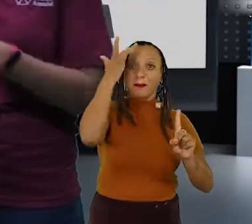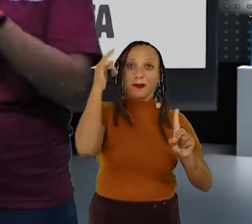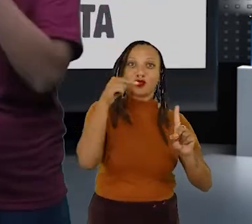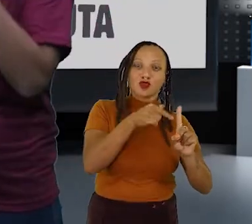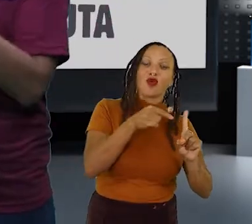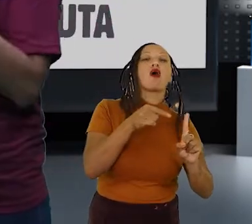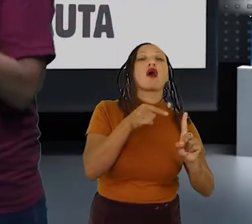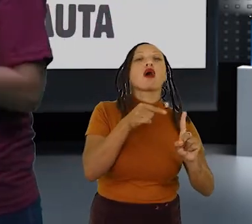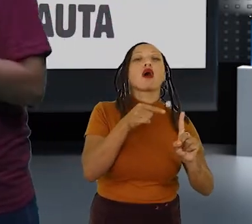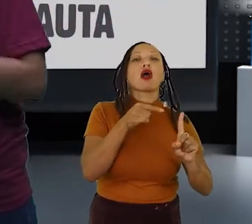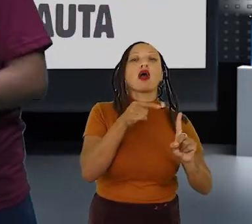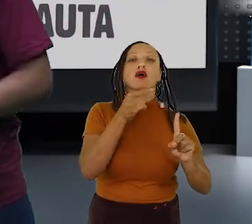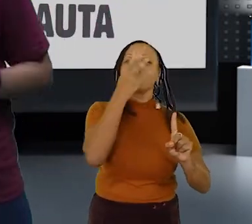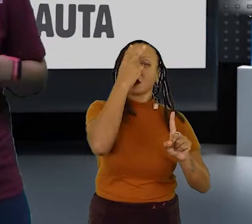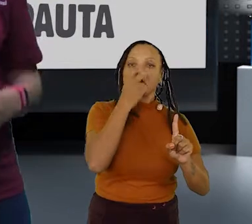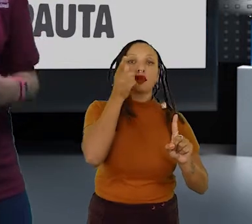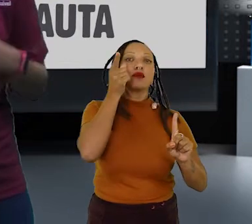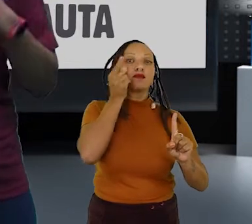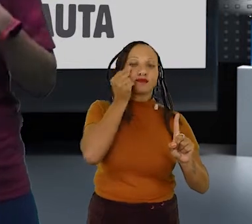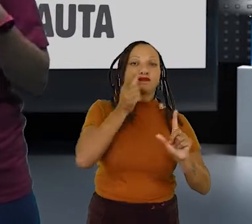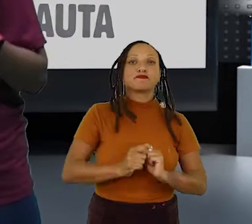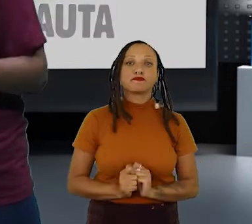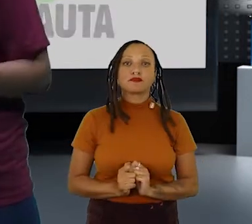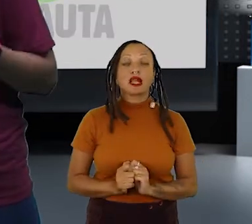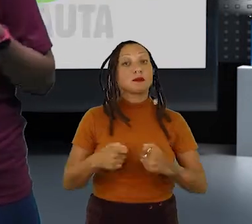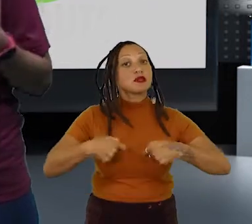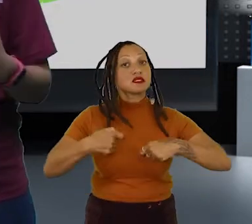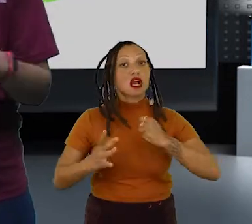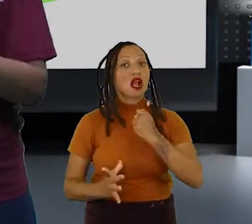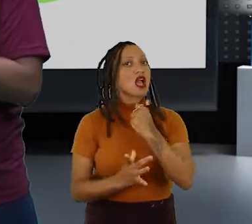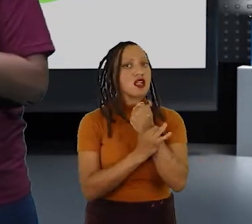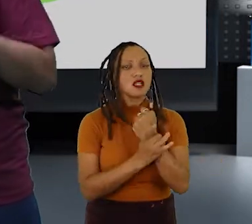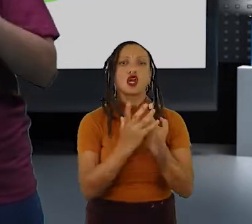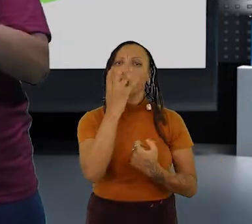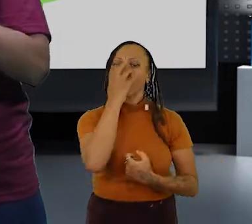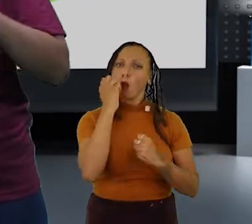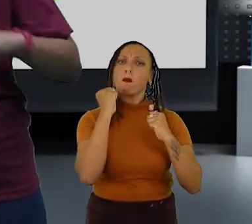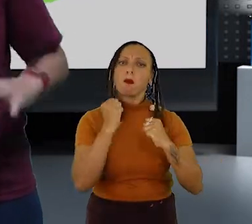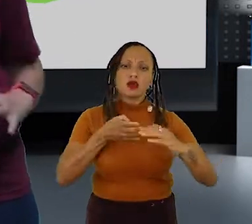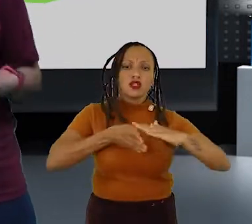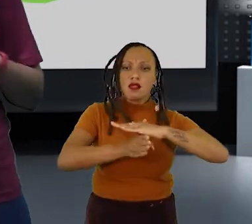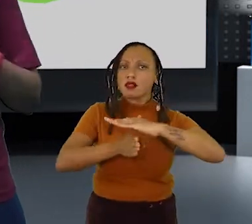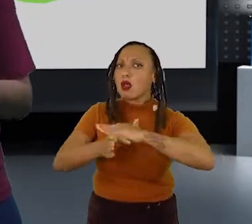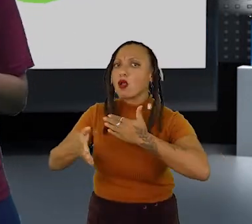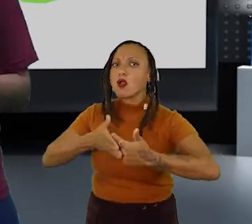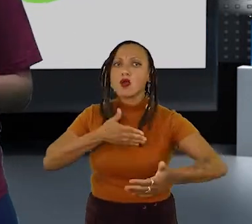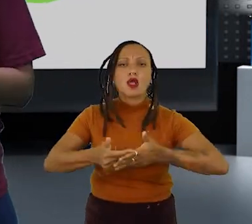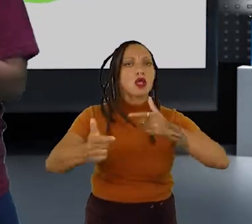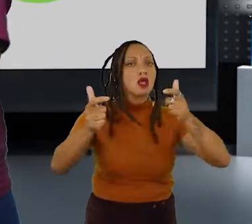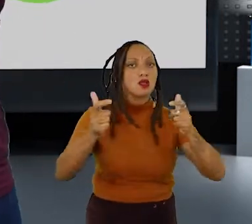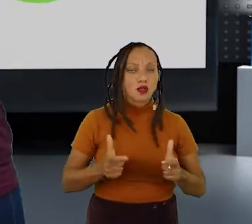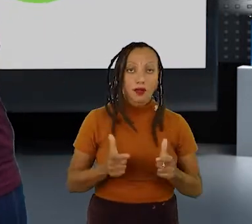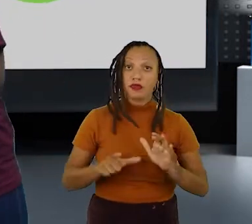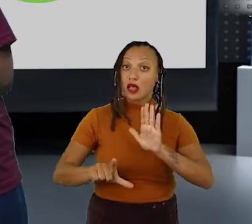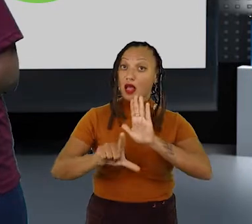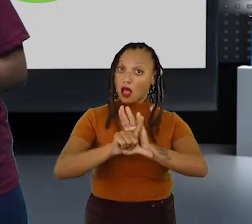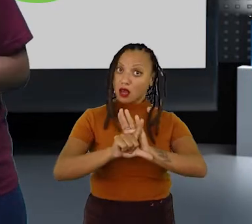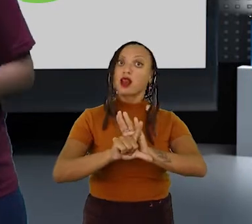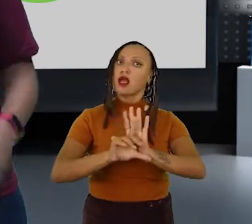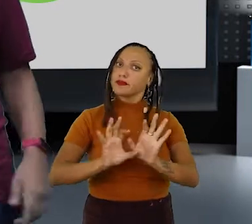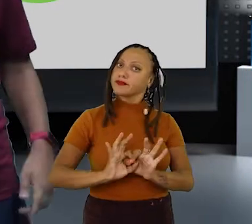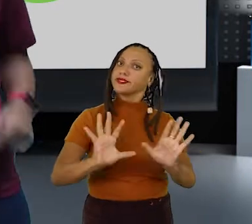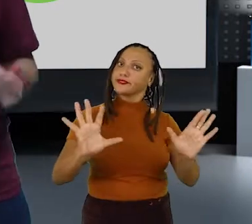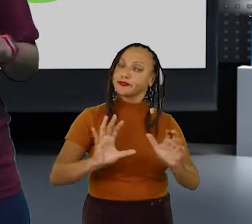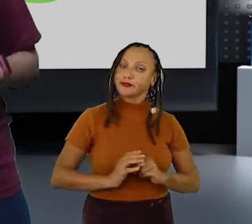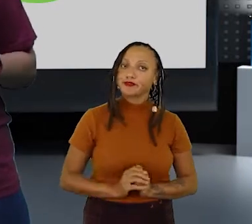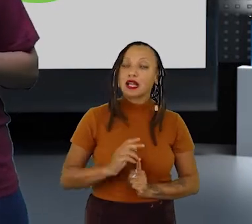a gente tem que garantir a aceitação e a presença do Cão Guia em qualquer espaço público. E ele é garantido por lei,